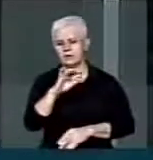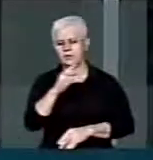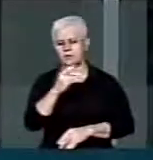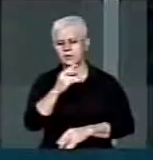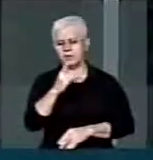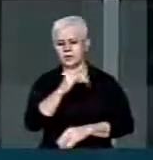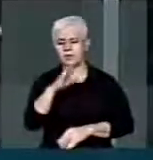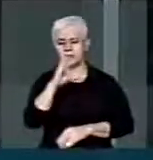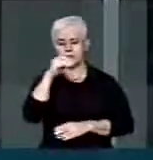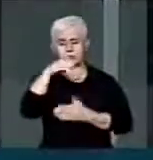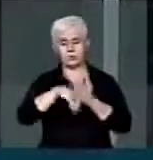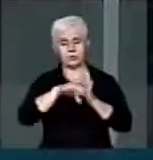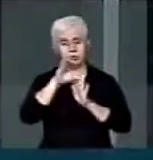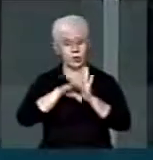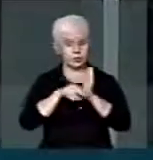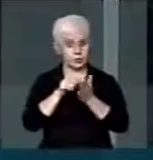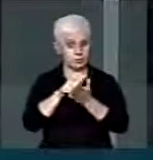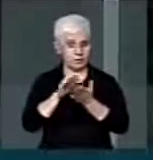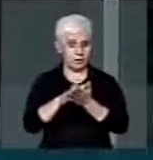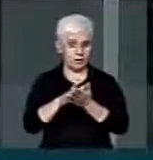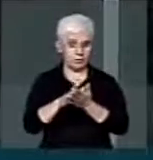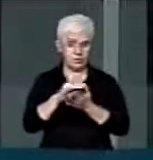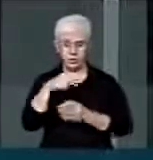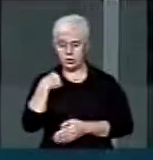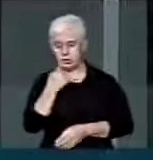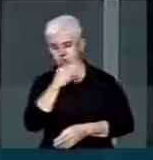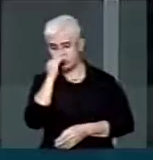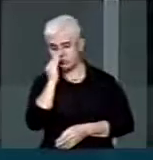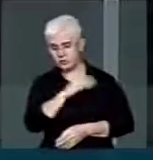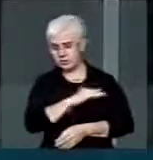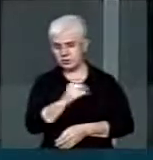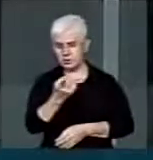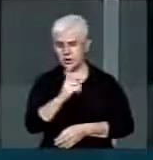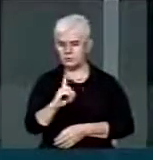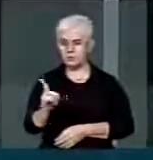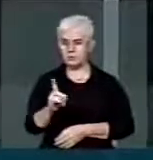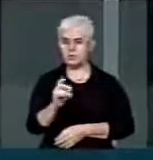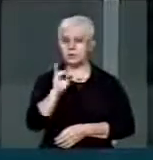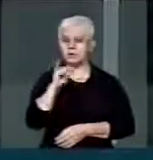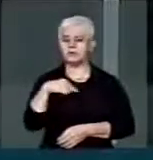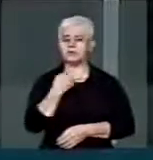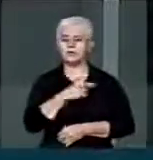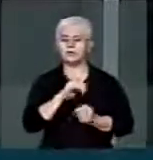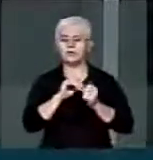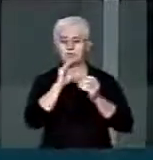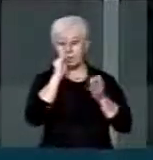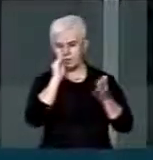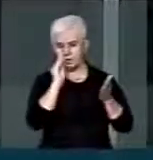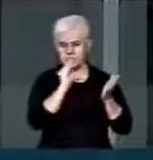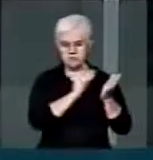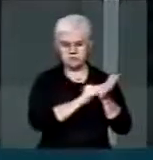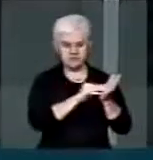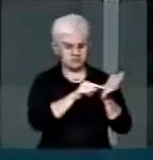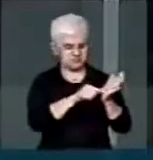Se nós assim procedermos, estaremos, na realidade,